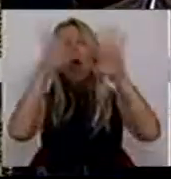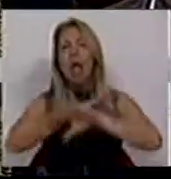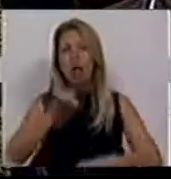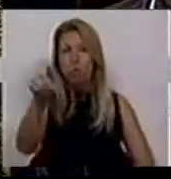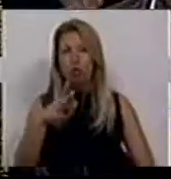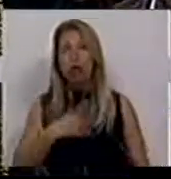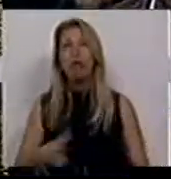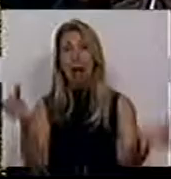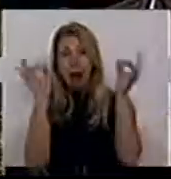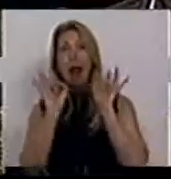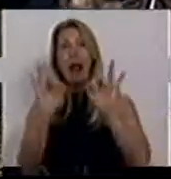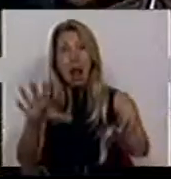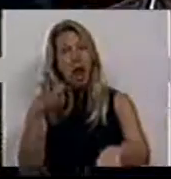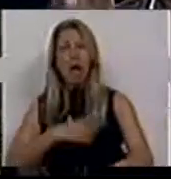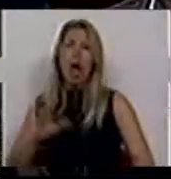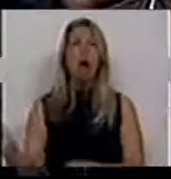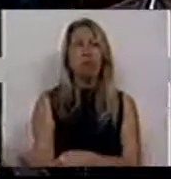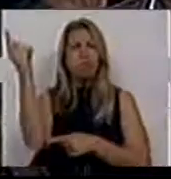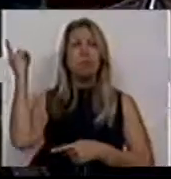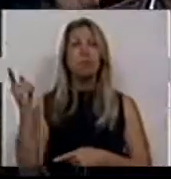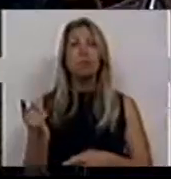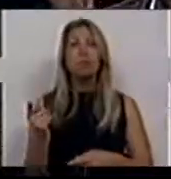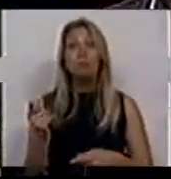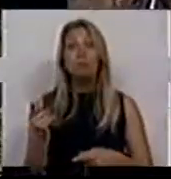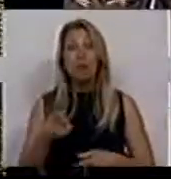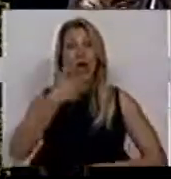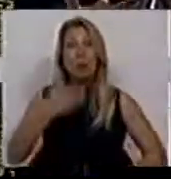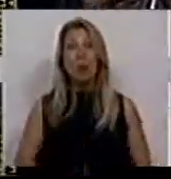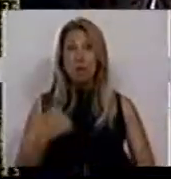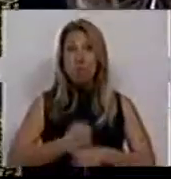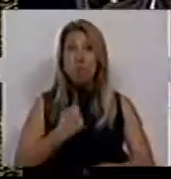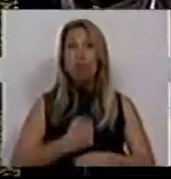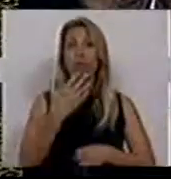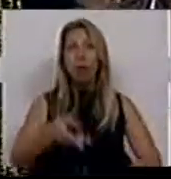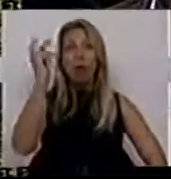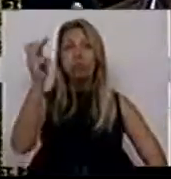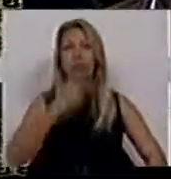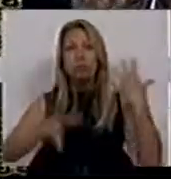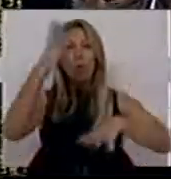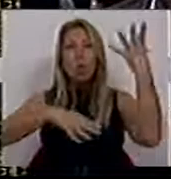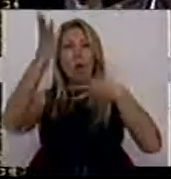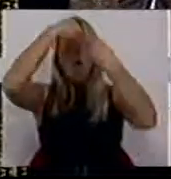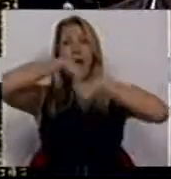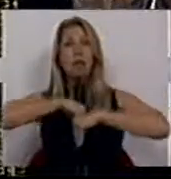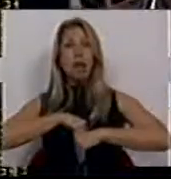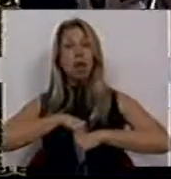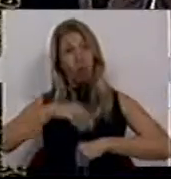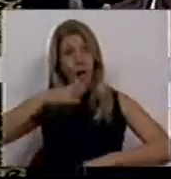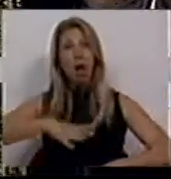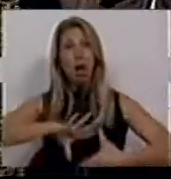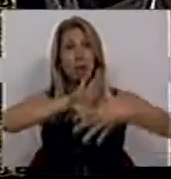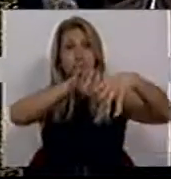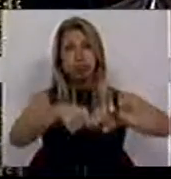experiência profissional adquirida ao longo de anos. Querem desmembrar a Segurança Social